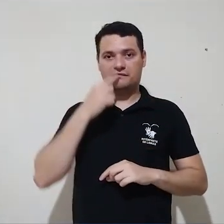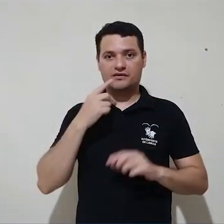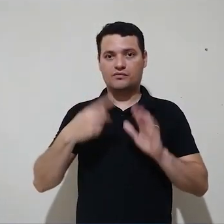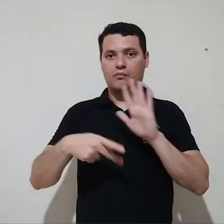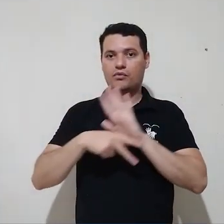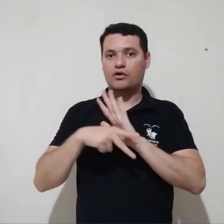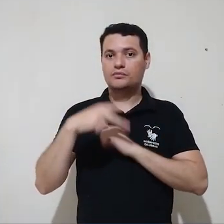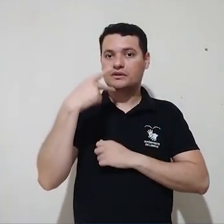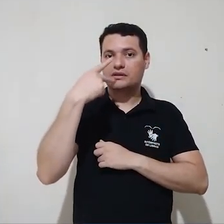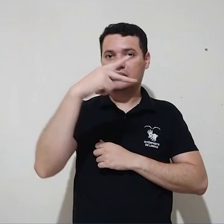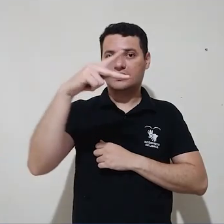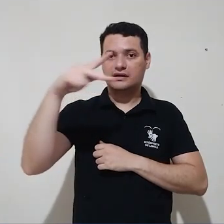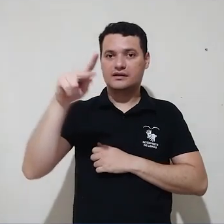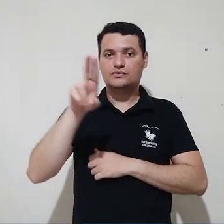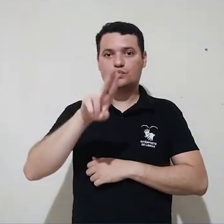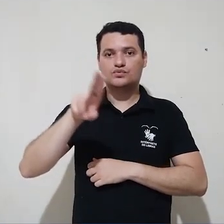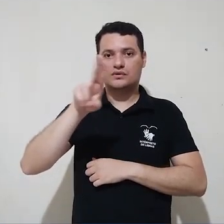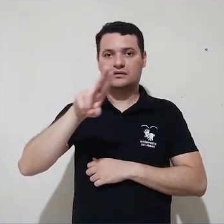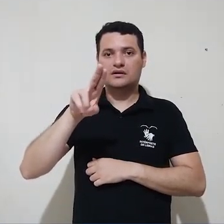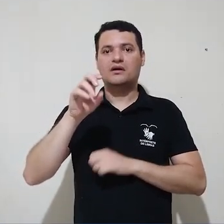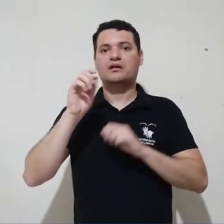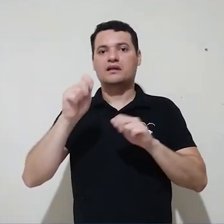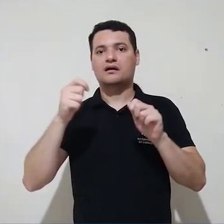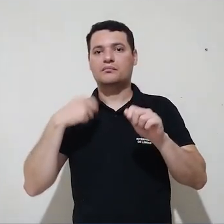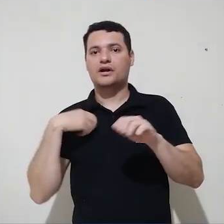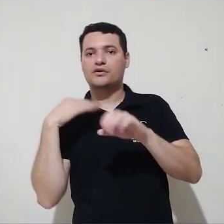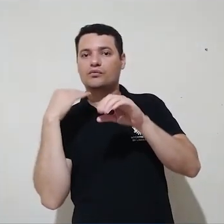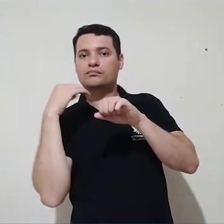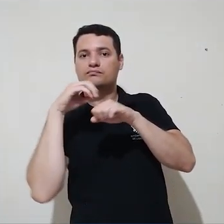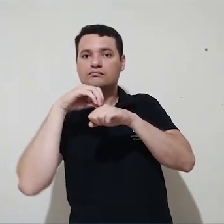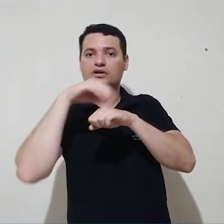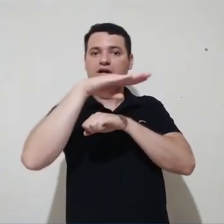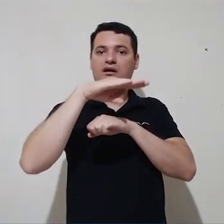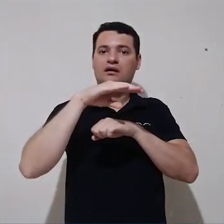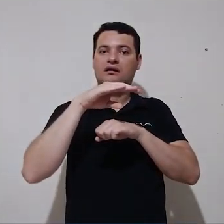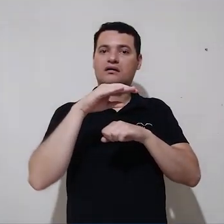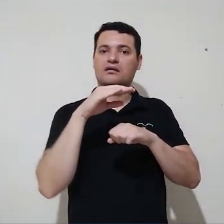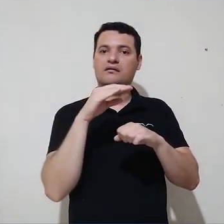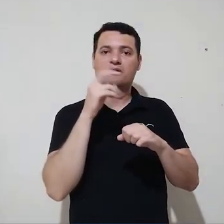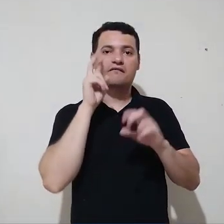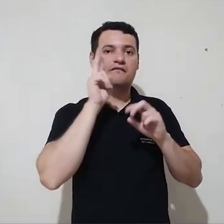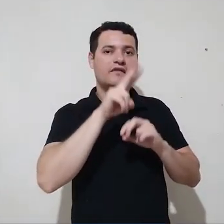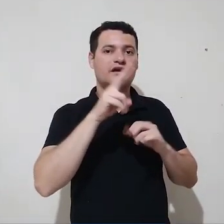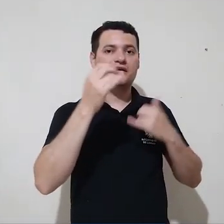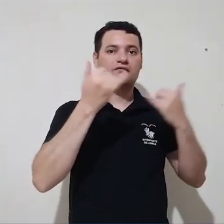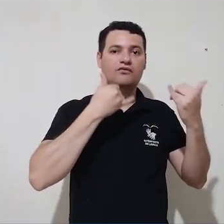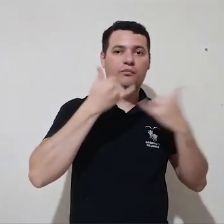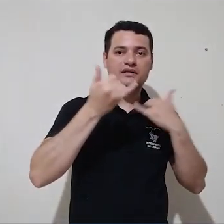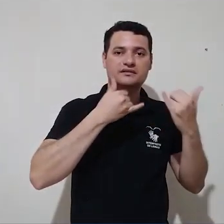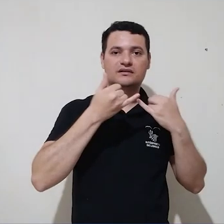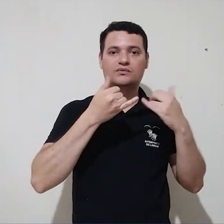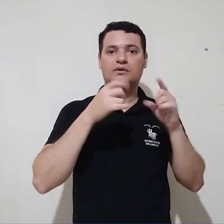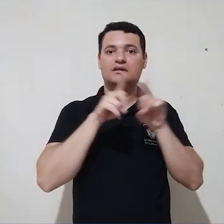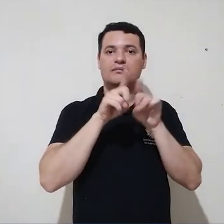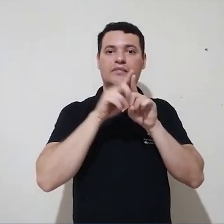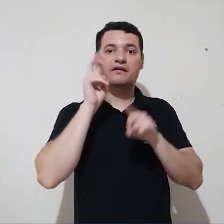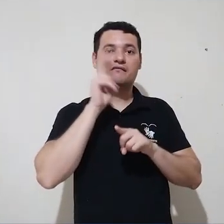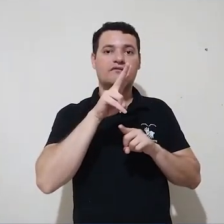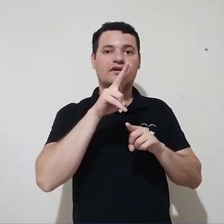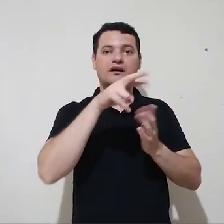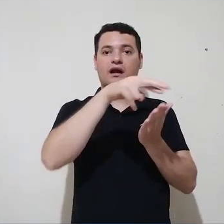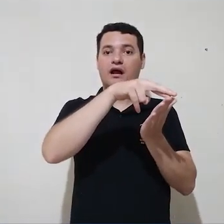no perfil do usuário, onde podemos enviar mensagens, adicionar os contatos, ter acesso a relatórios